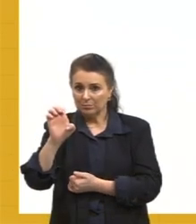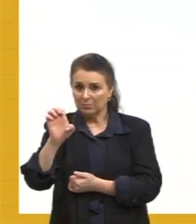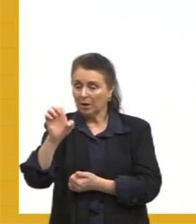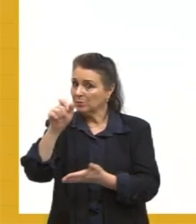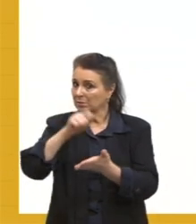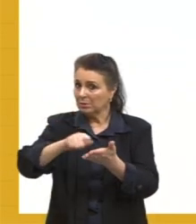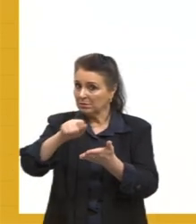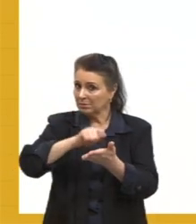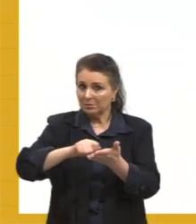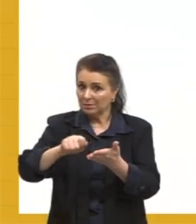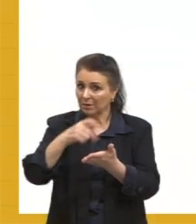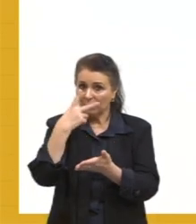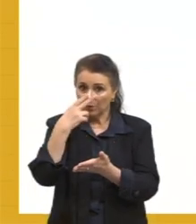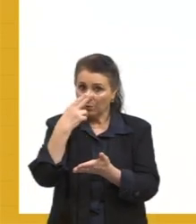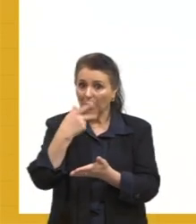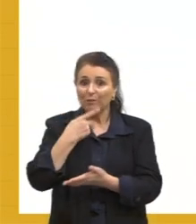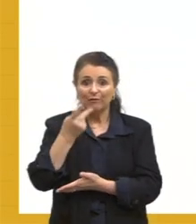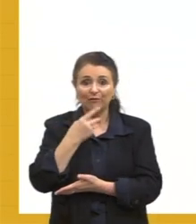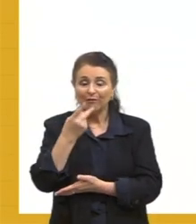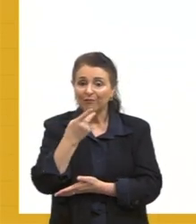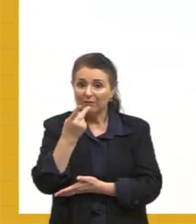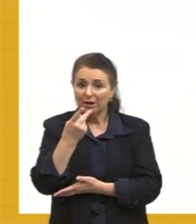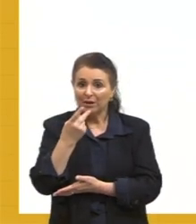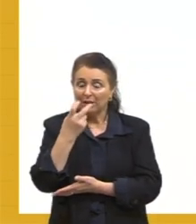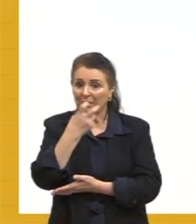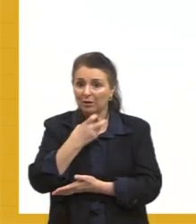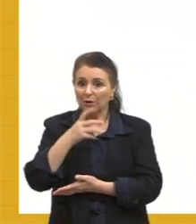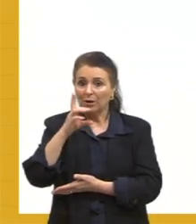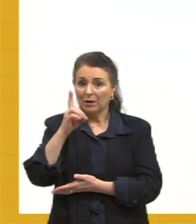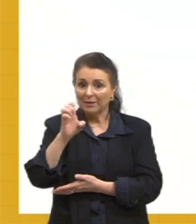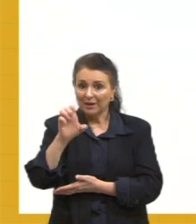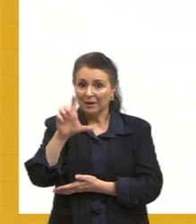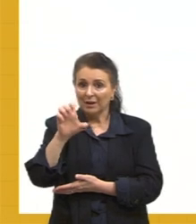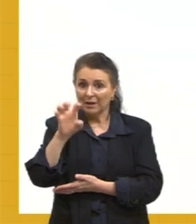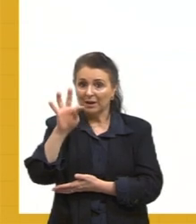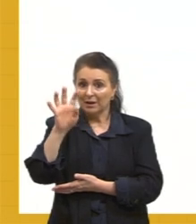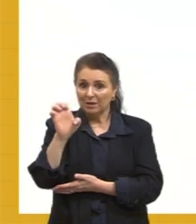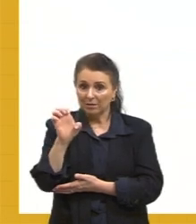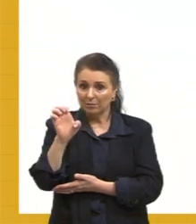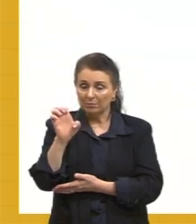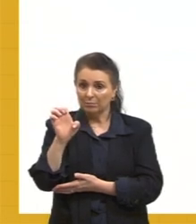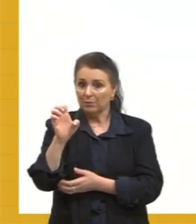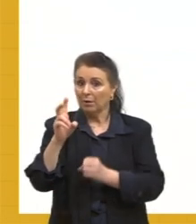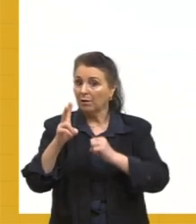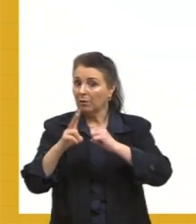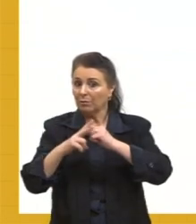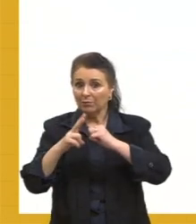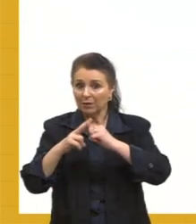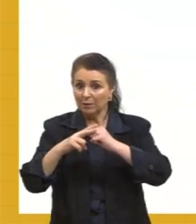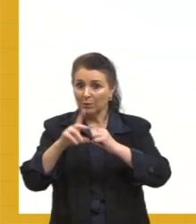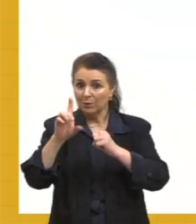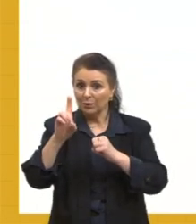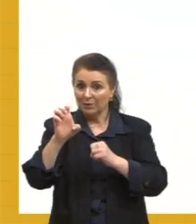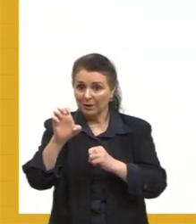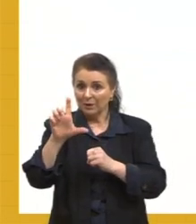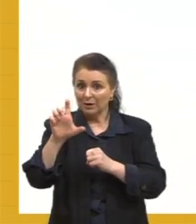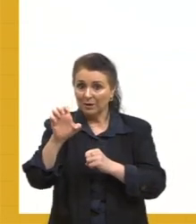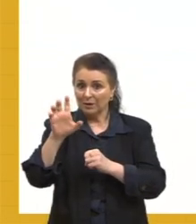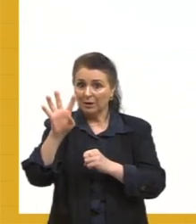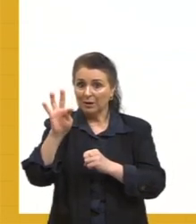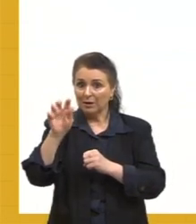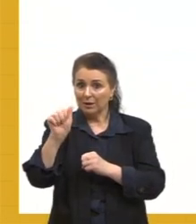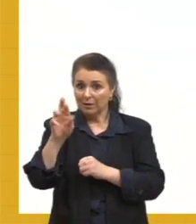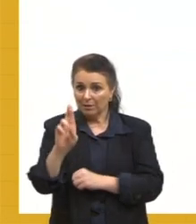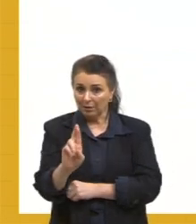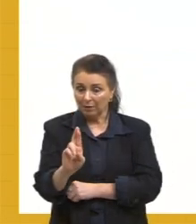tem a nossa pronúncia. O delete vira um verbo deletar. Eu não sei se no inglês o